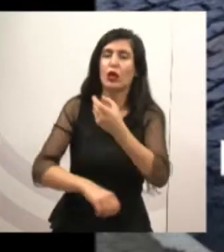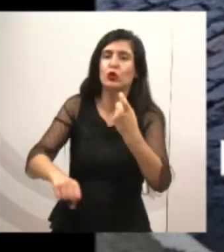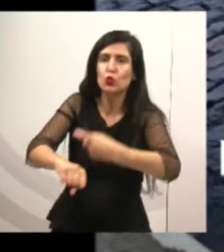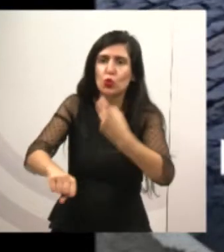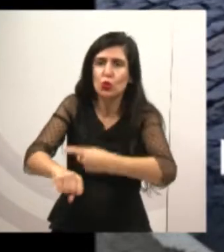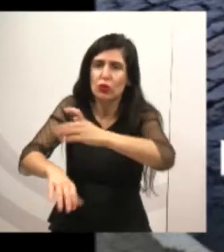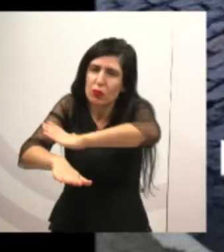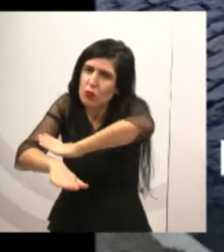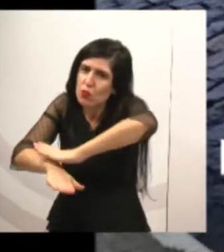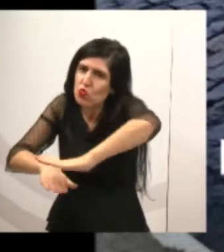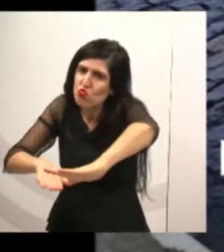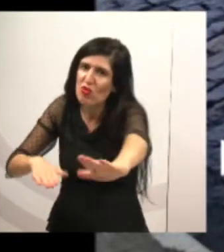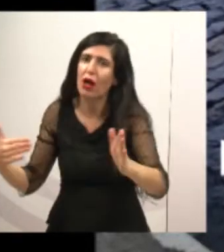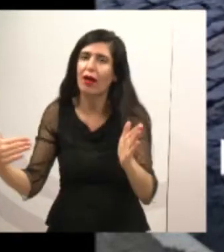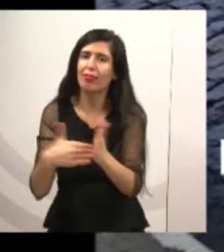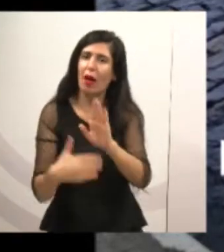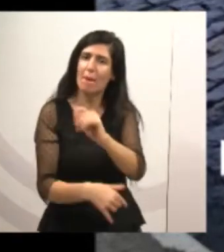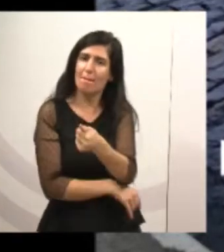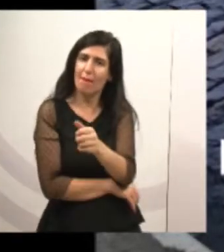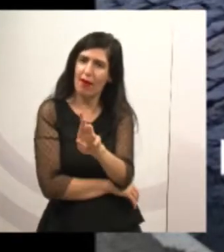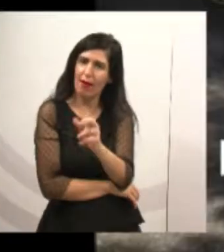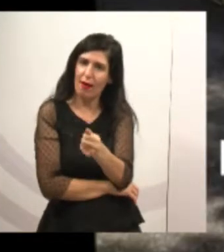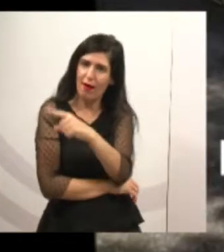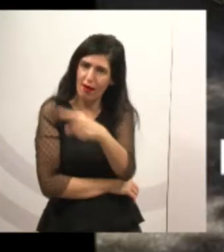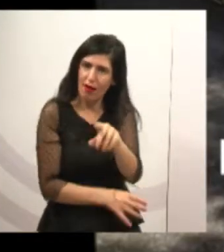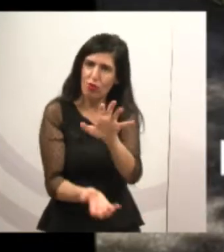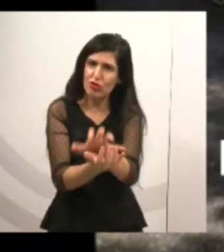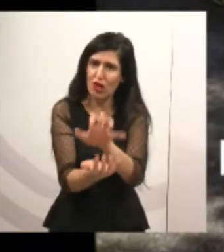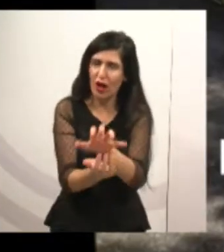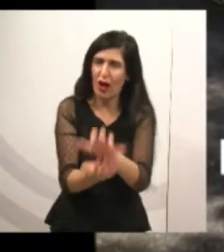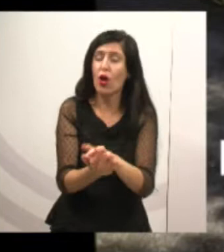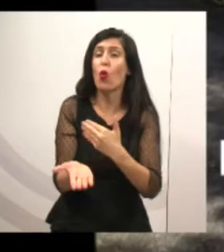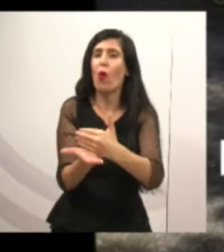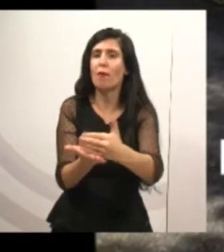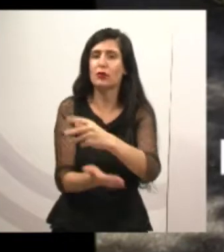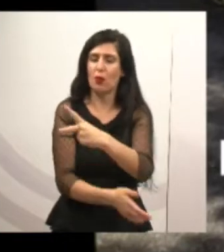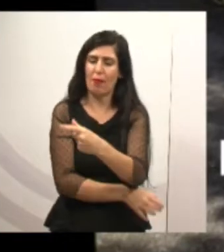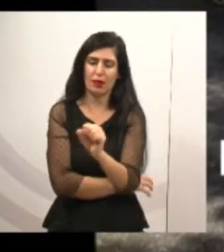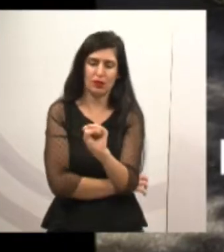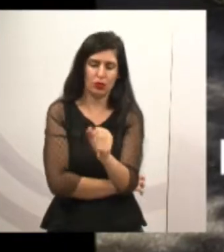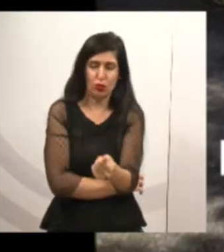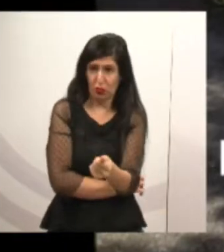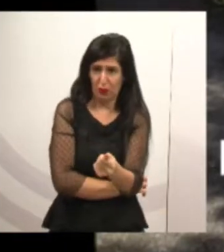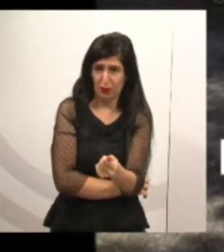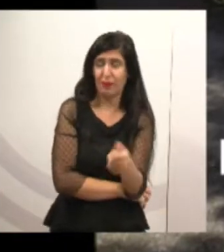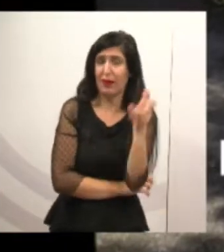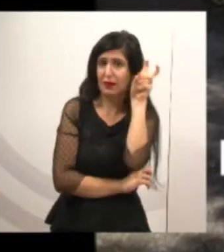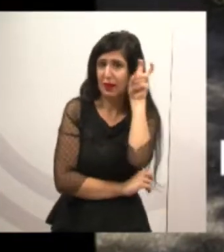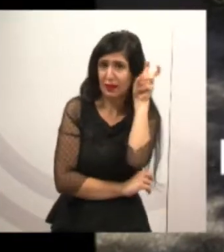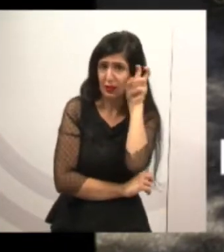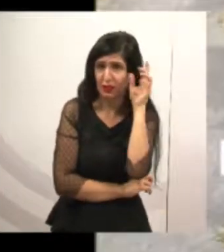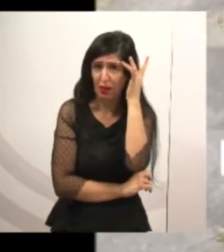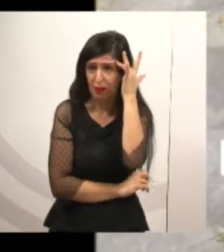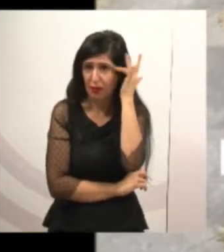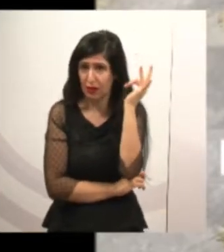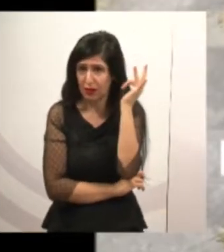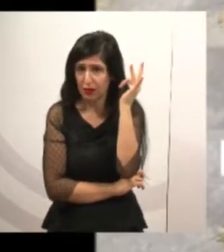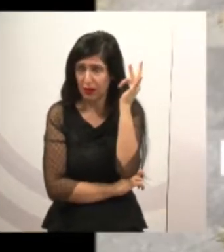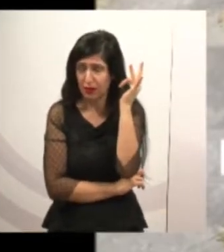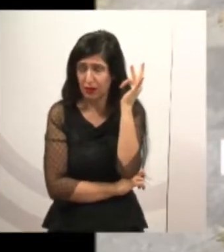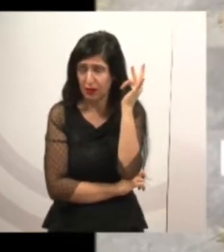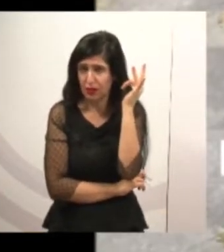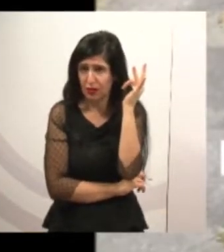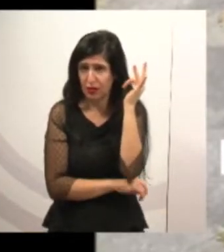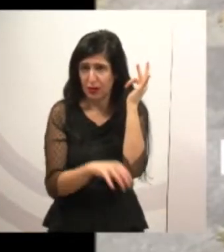de Jacarei. Iniciou ali na parte alta do Parque Santo Antônio e na quinta-feira, amanhã, deve